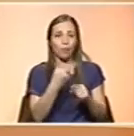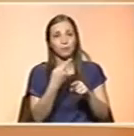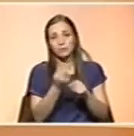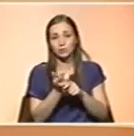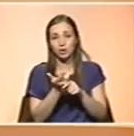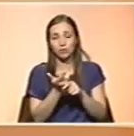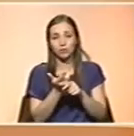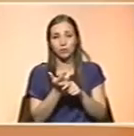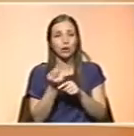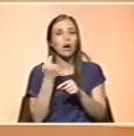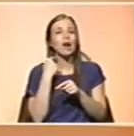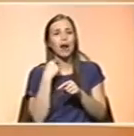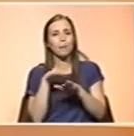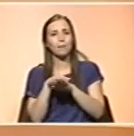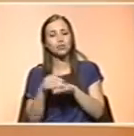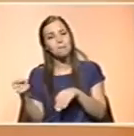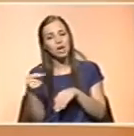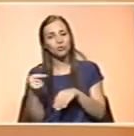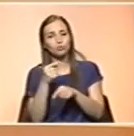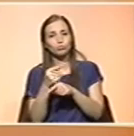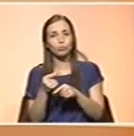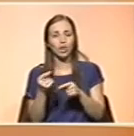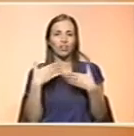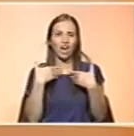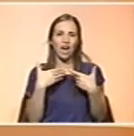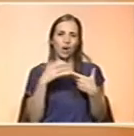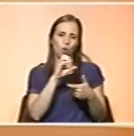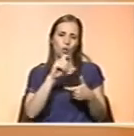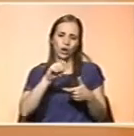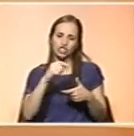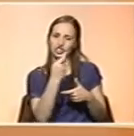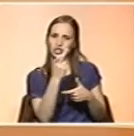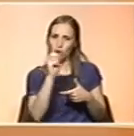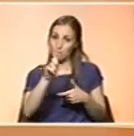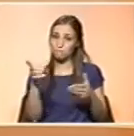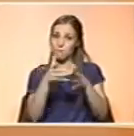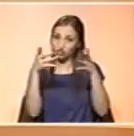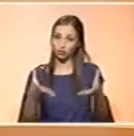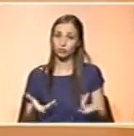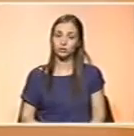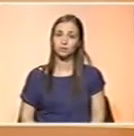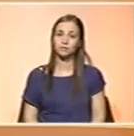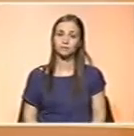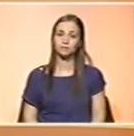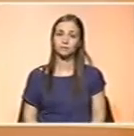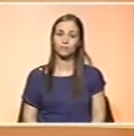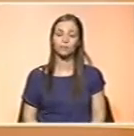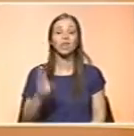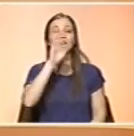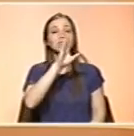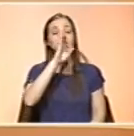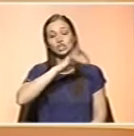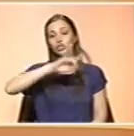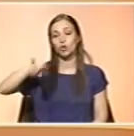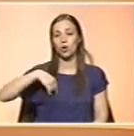simplesmente de origem animal, que são que fornecem o colesterol e os ácidos gordos saturados, sobretudo os de origem animal. se quisermos utilizar